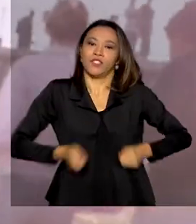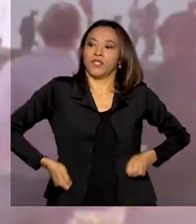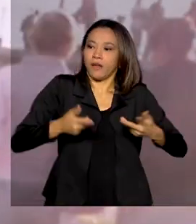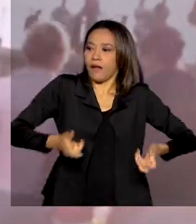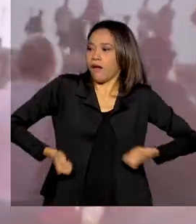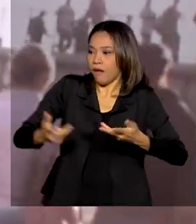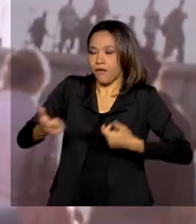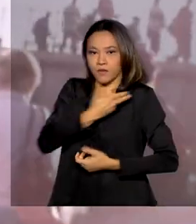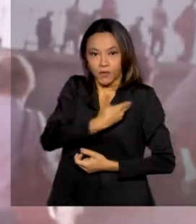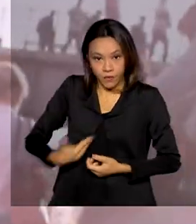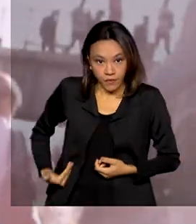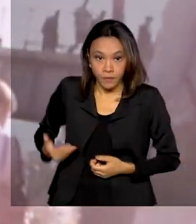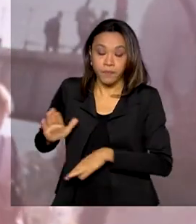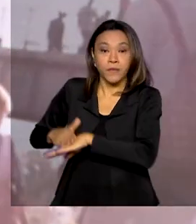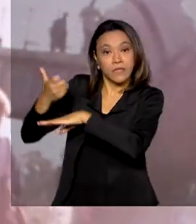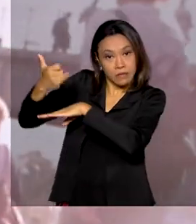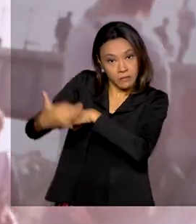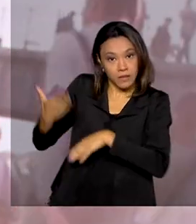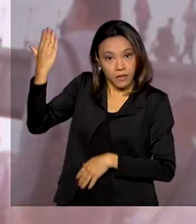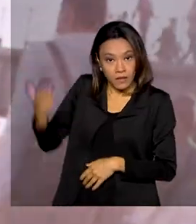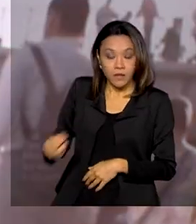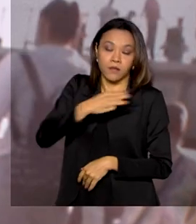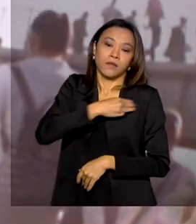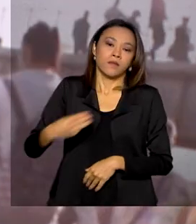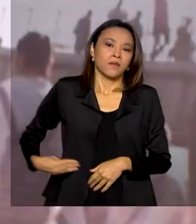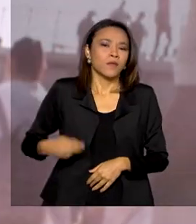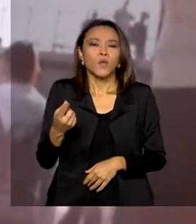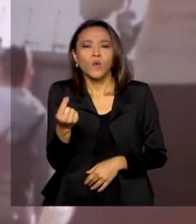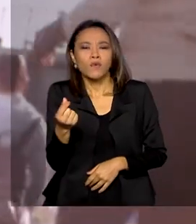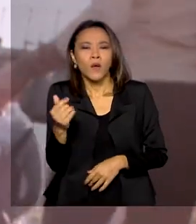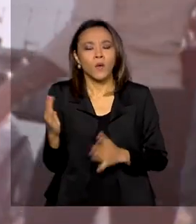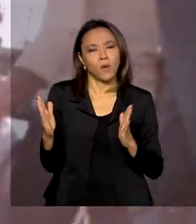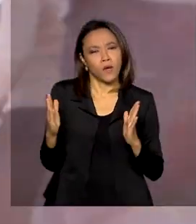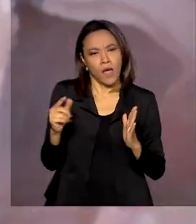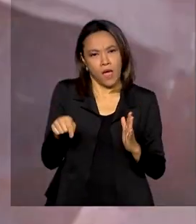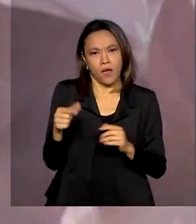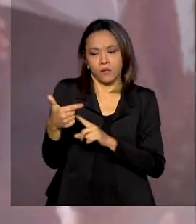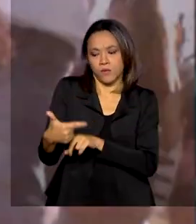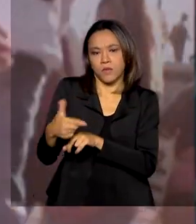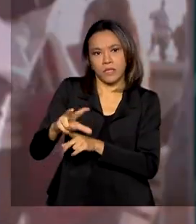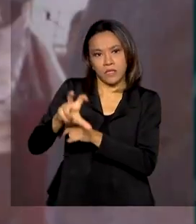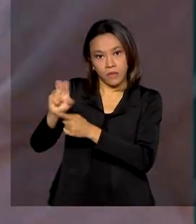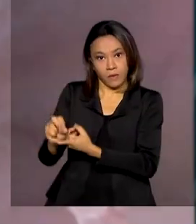da Economia, Paulo Guedes, o benefício deve ter valor médio de 250 reais.